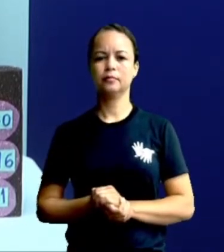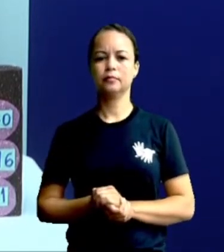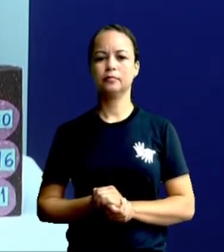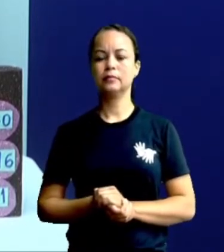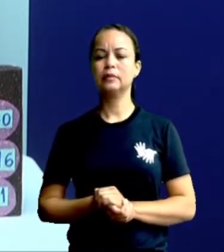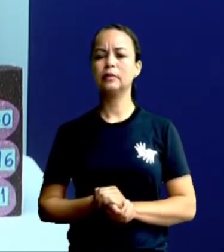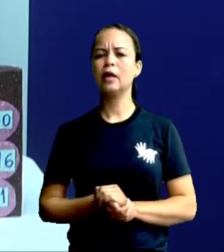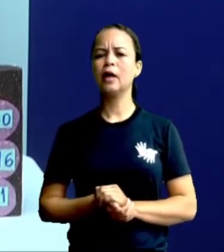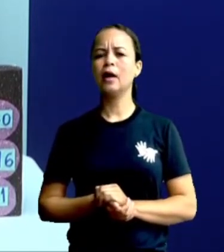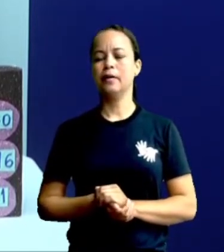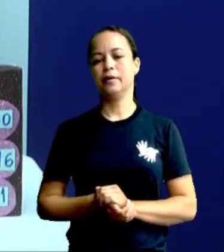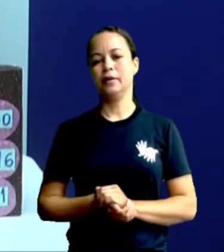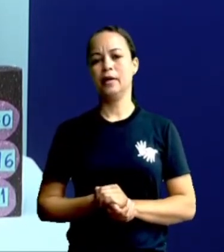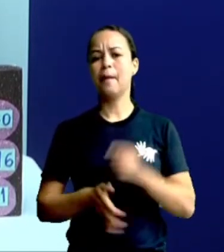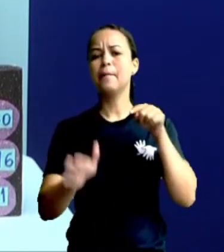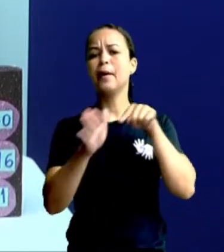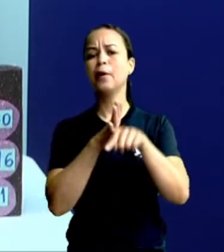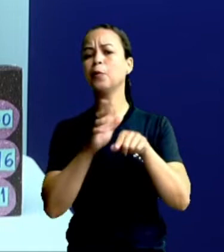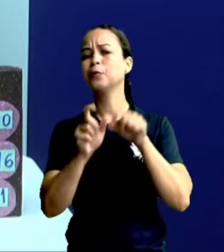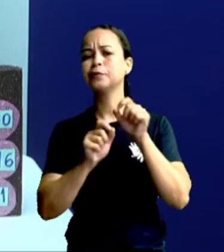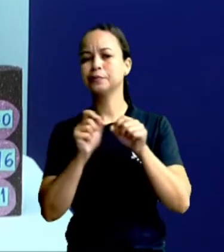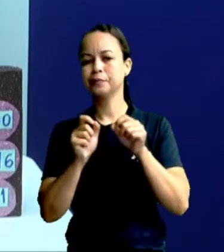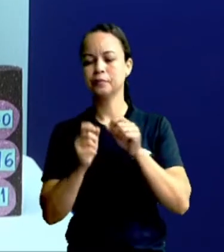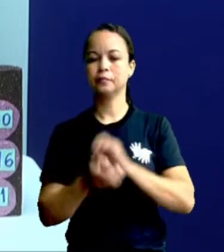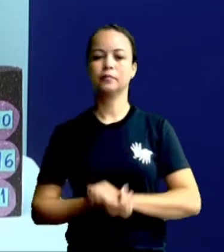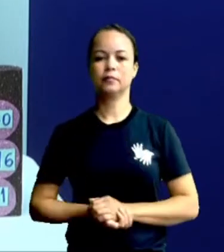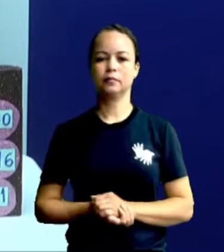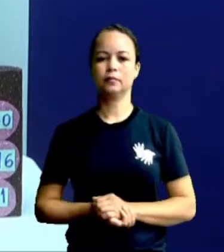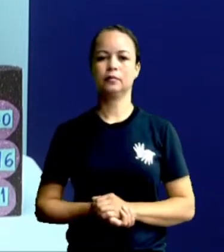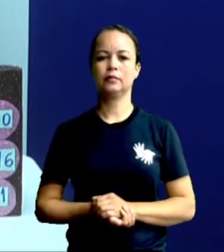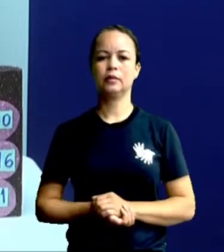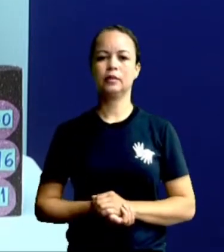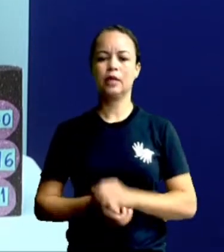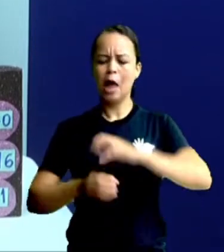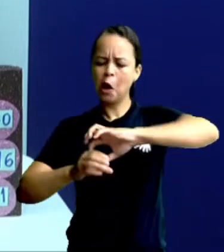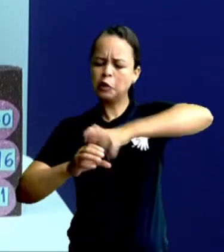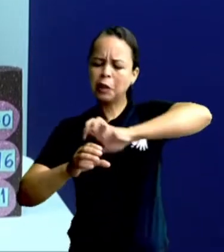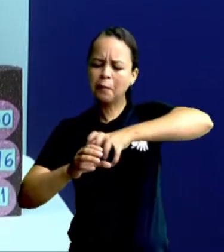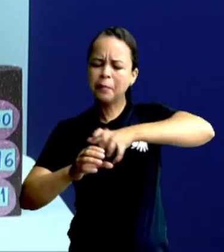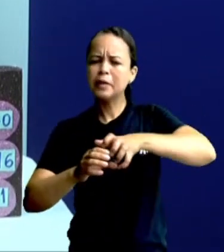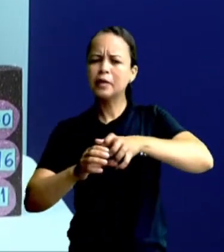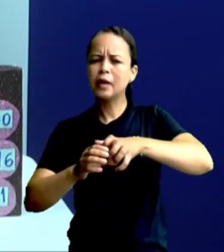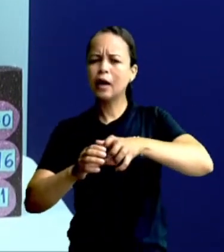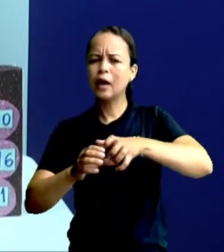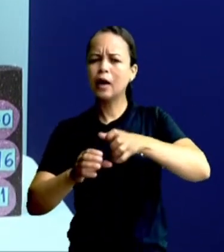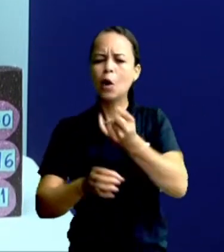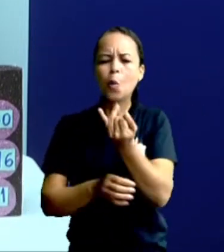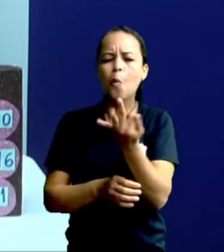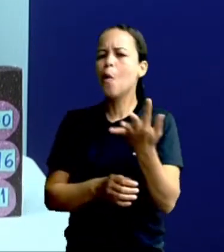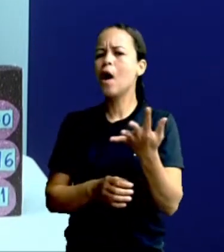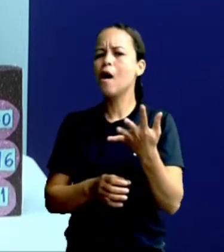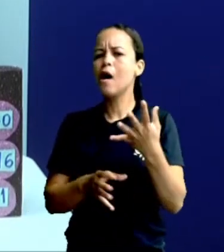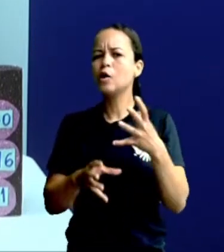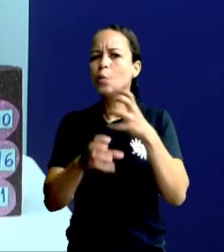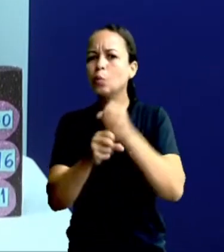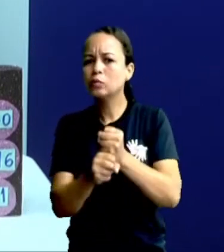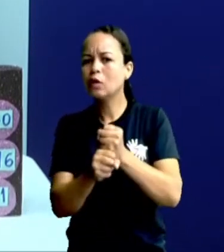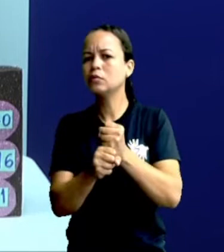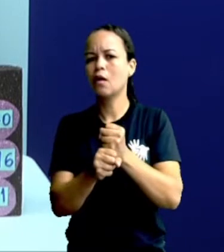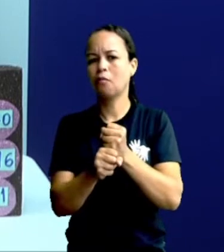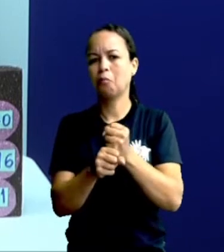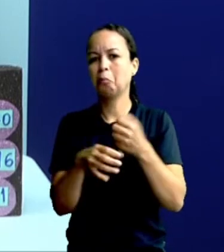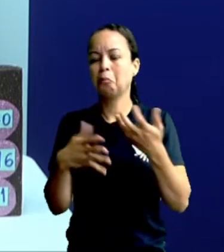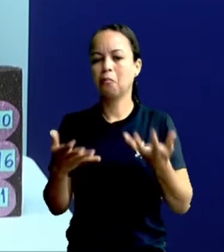pergunta é a seguinte. Quantas tampinhas eu tenho ao total? Para eu